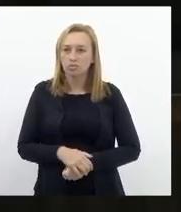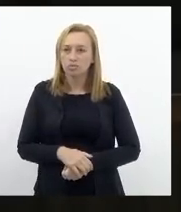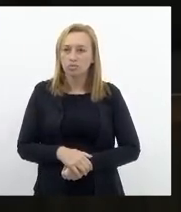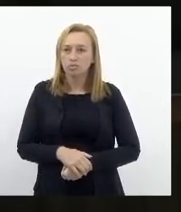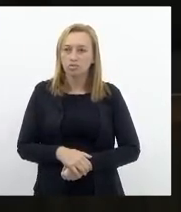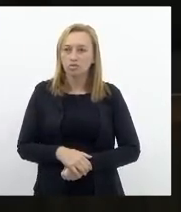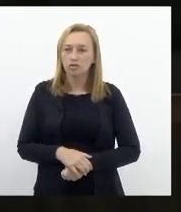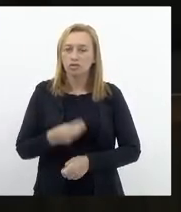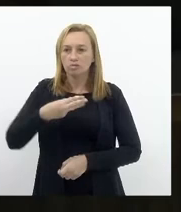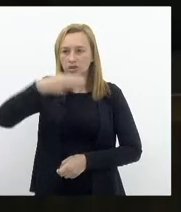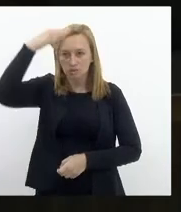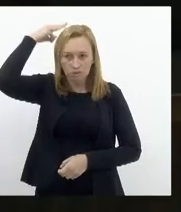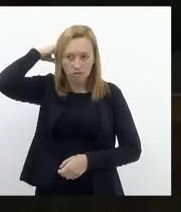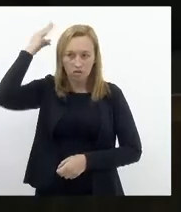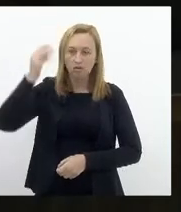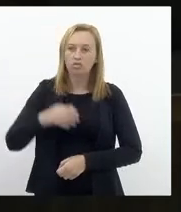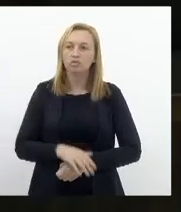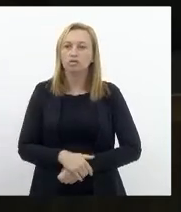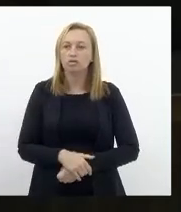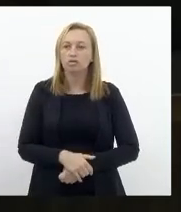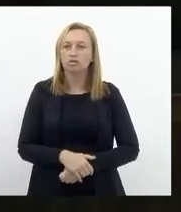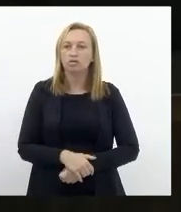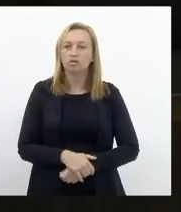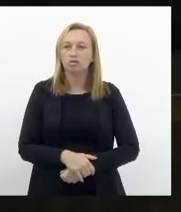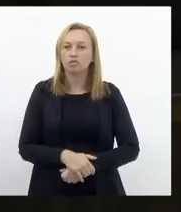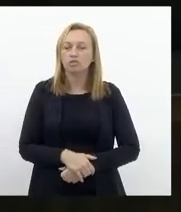Márcio Pacheco, Deputado Márcio Pacheco.